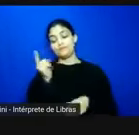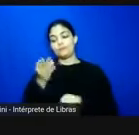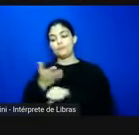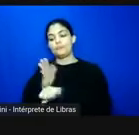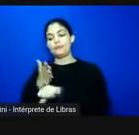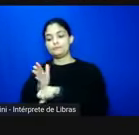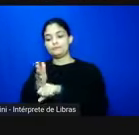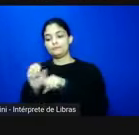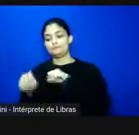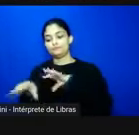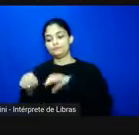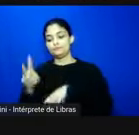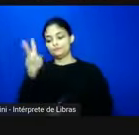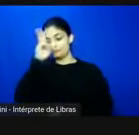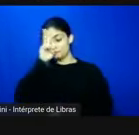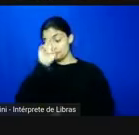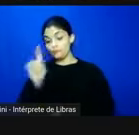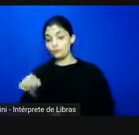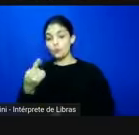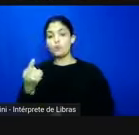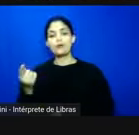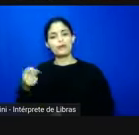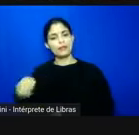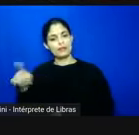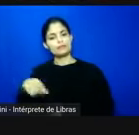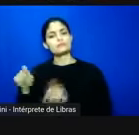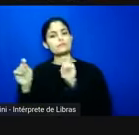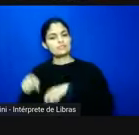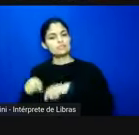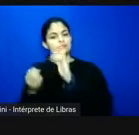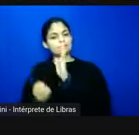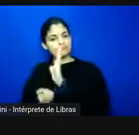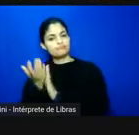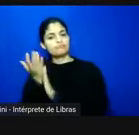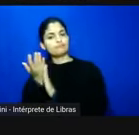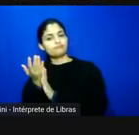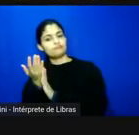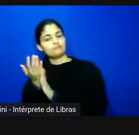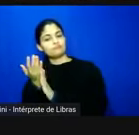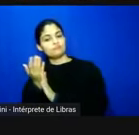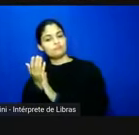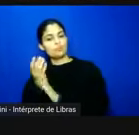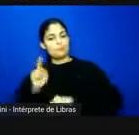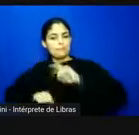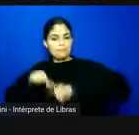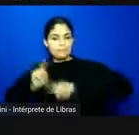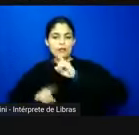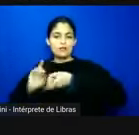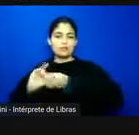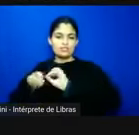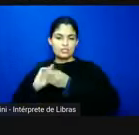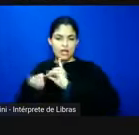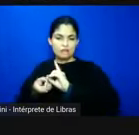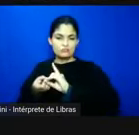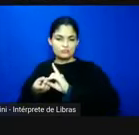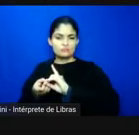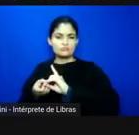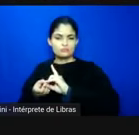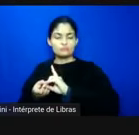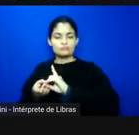de história 1 eles precisam produzir um material didático que em diálogo com o que é previsto